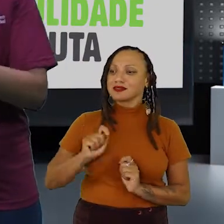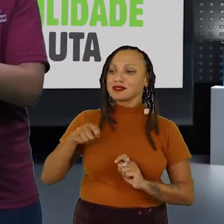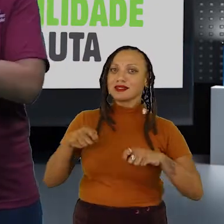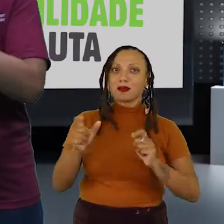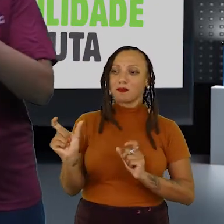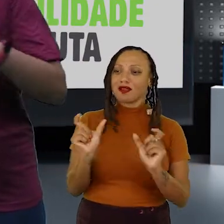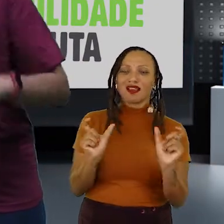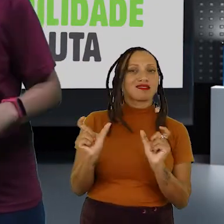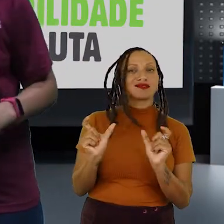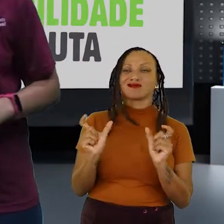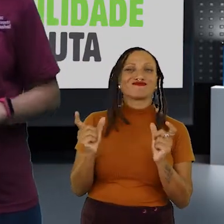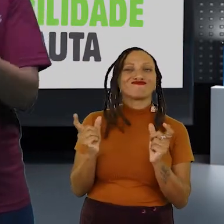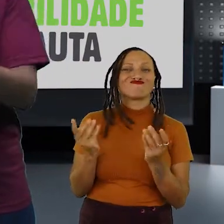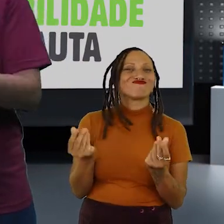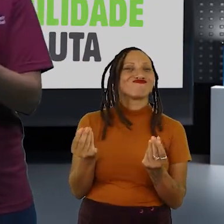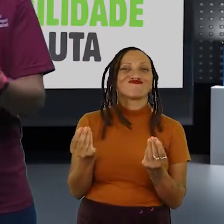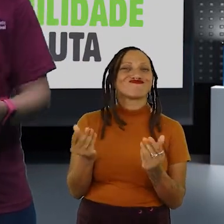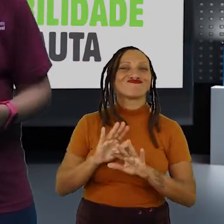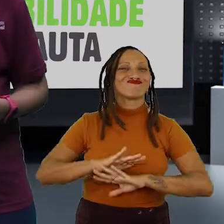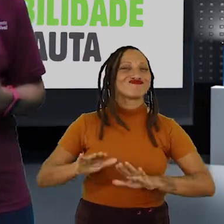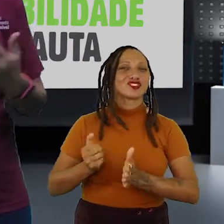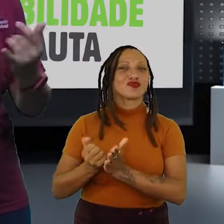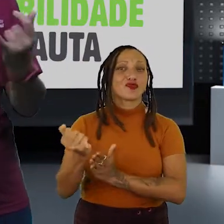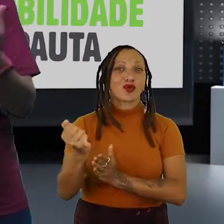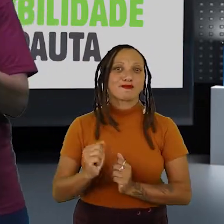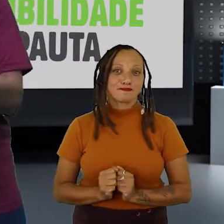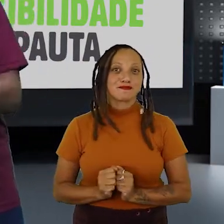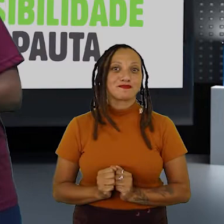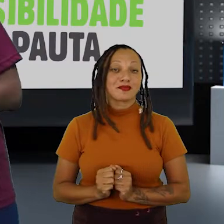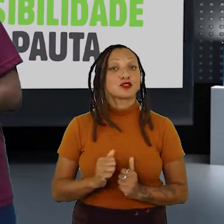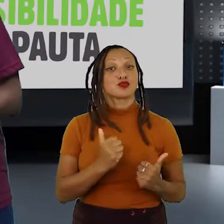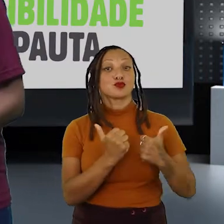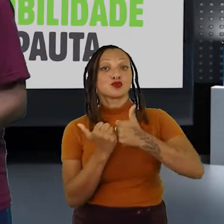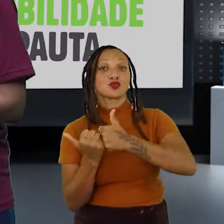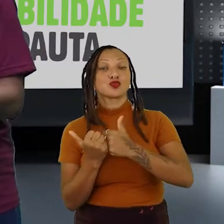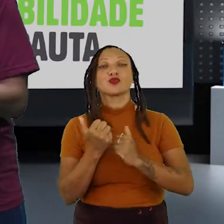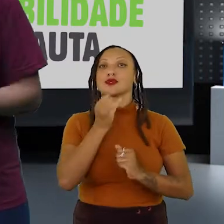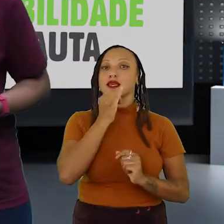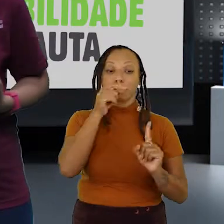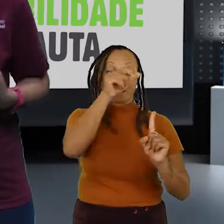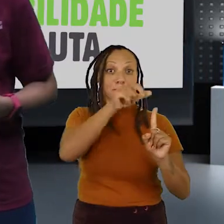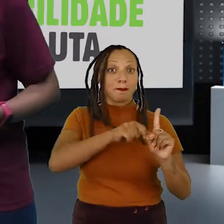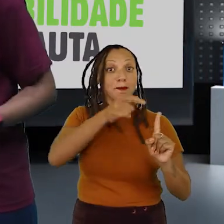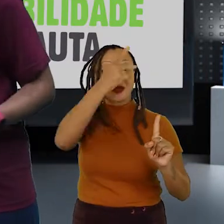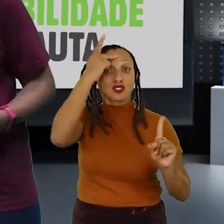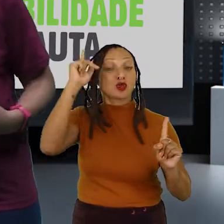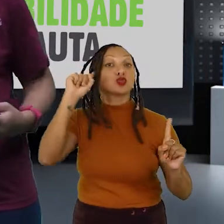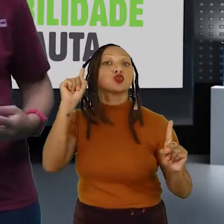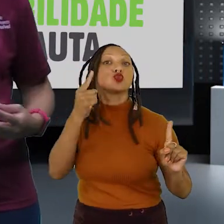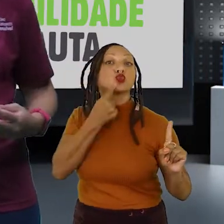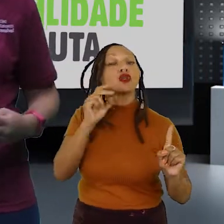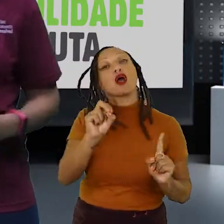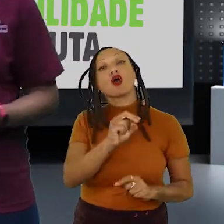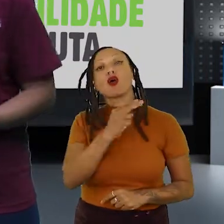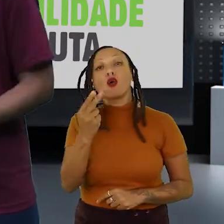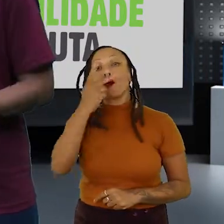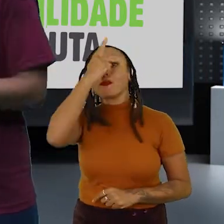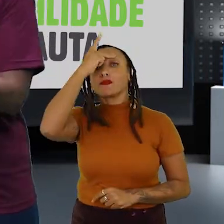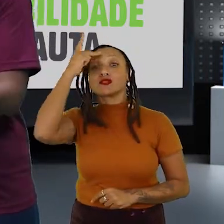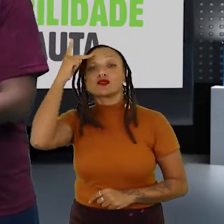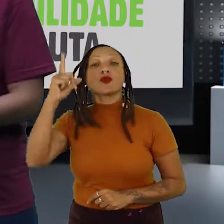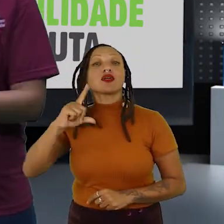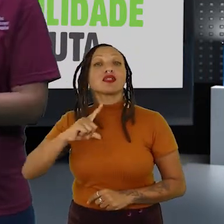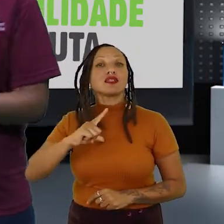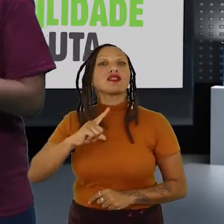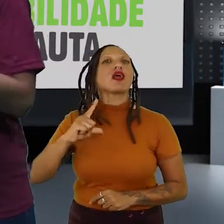termos, eles já caíram em desuso. Eles foram substituídos por pessoas surdas ou pessoas com deficiência auditiva. Mas é